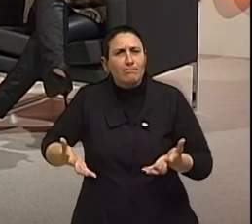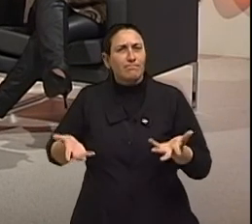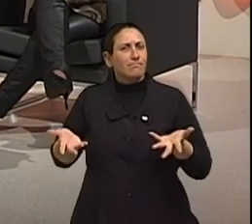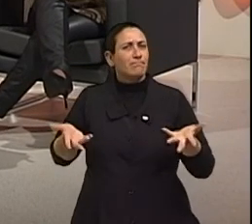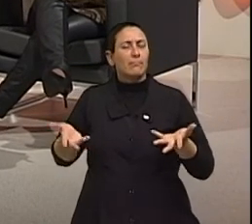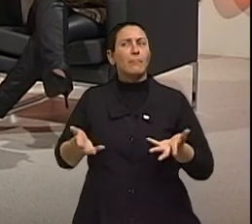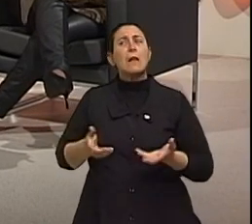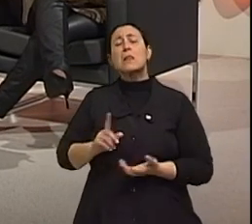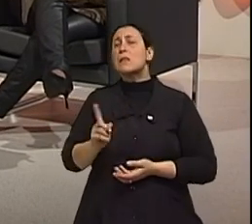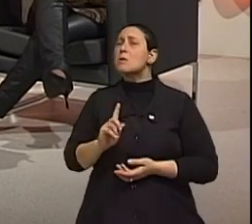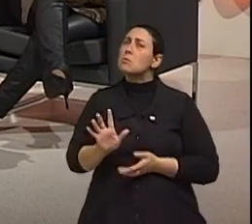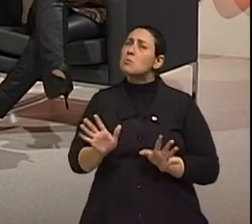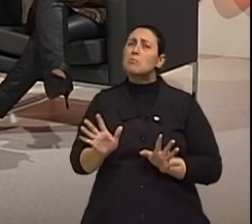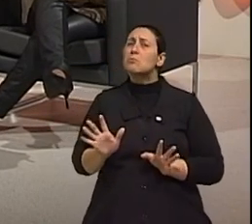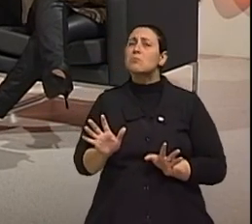Não necessariamente.